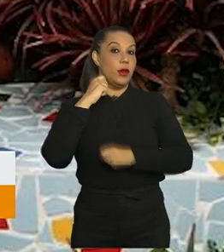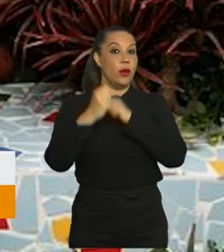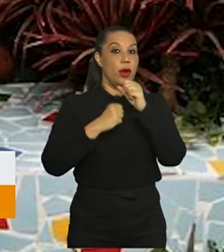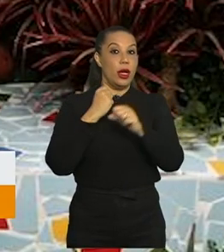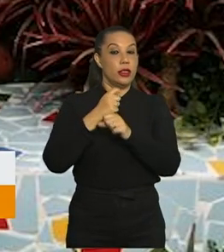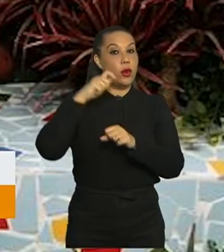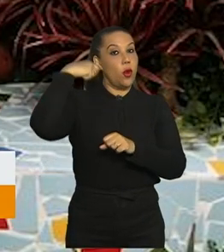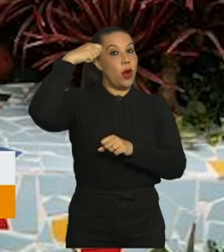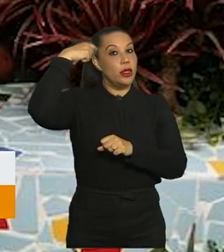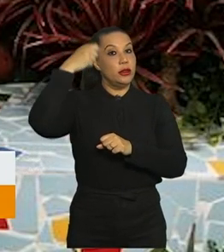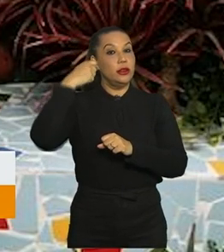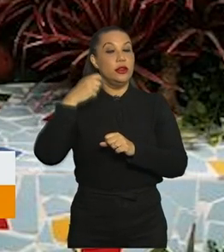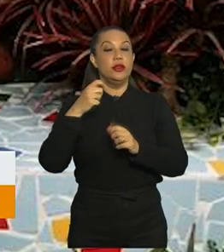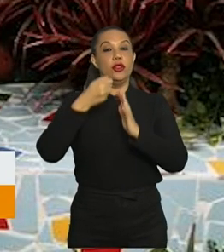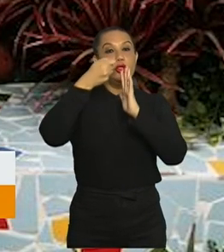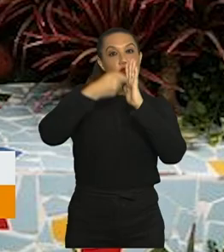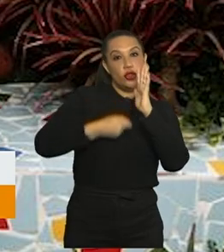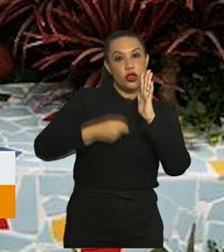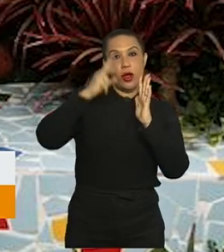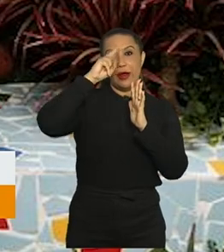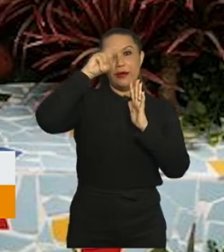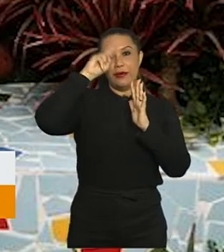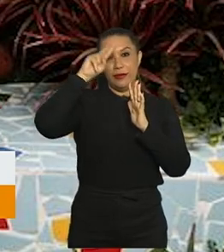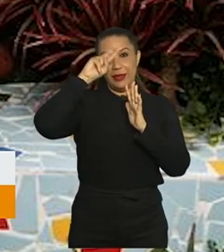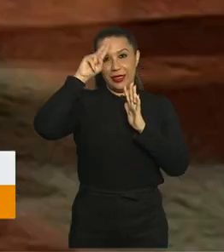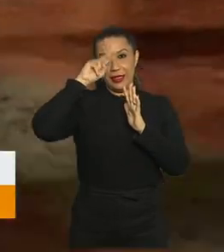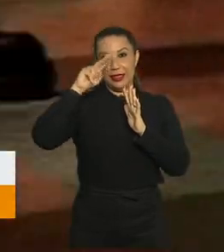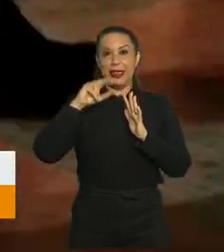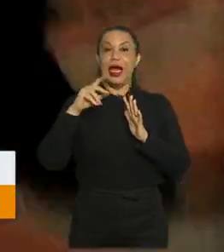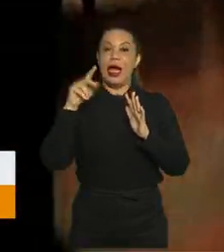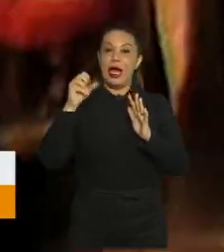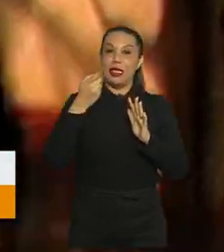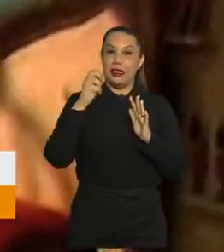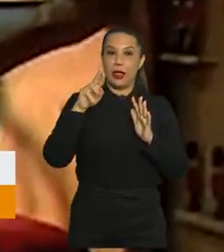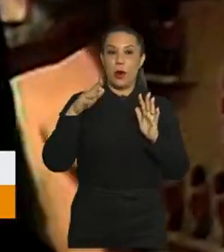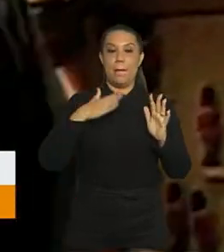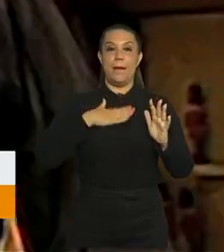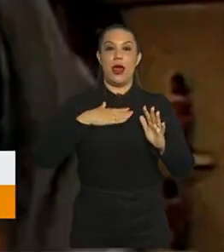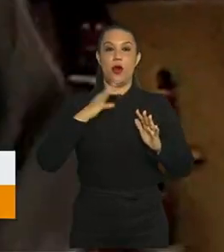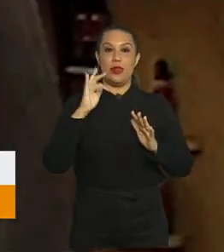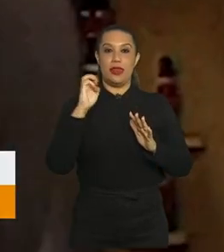ano, o artista lançou a autobiografia Sérgio Mamberti, Senhor do Meu Tempo.